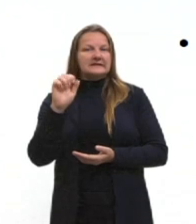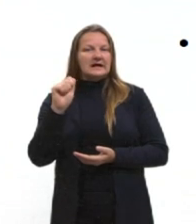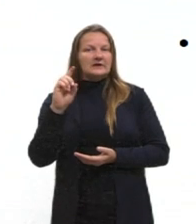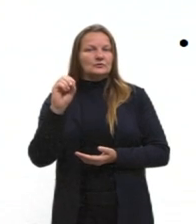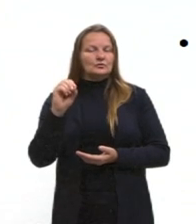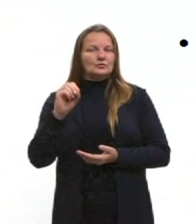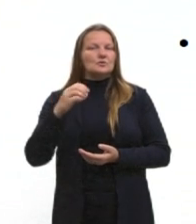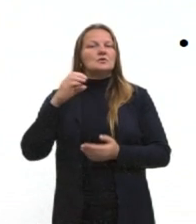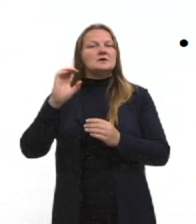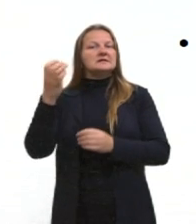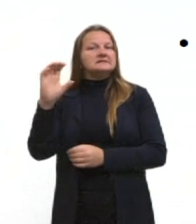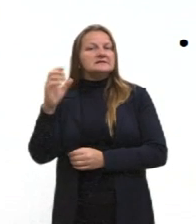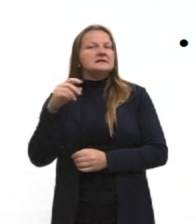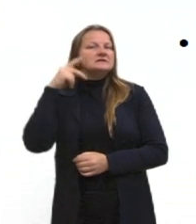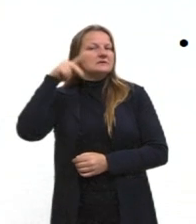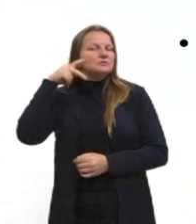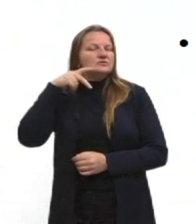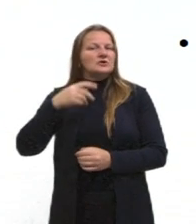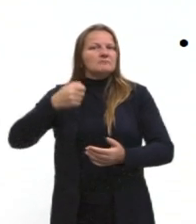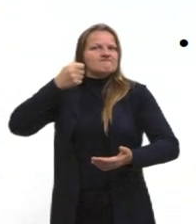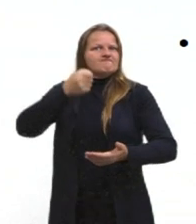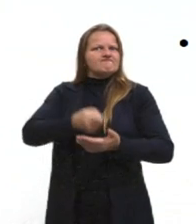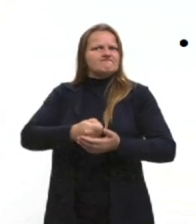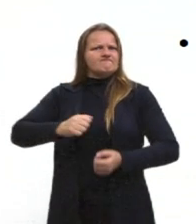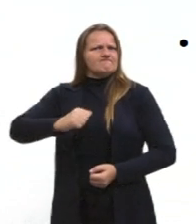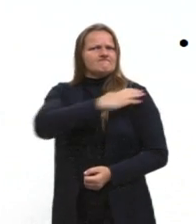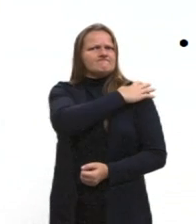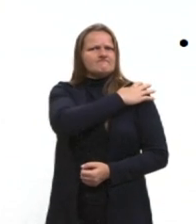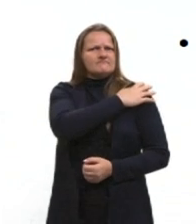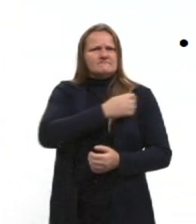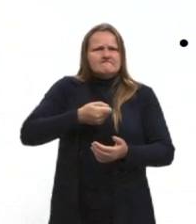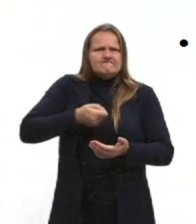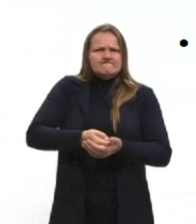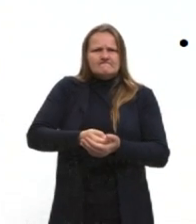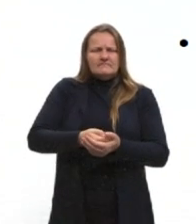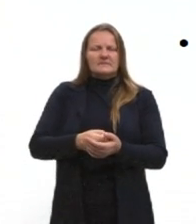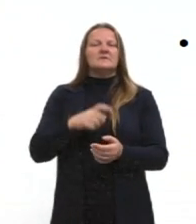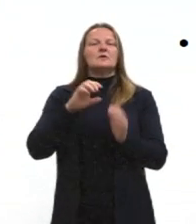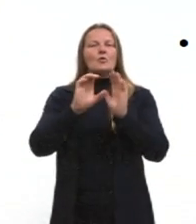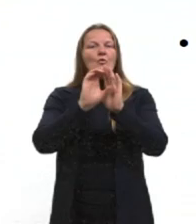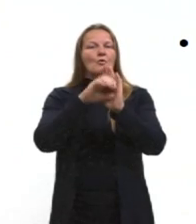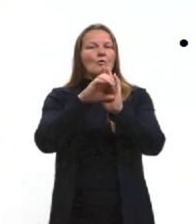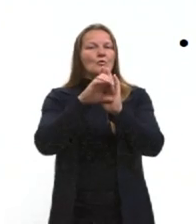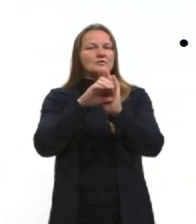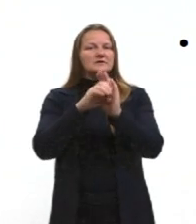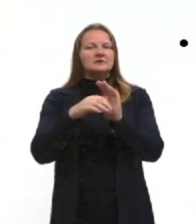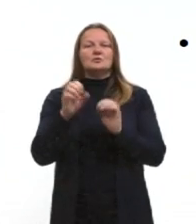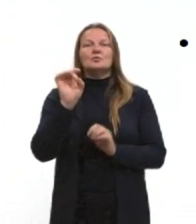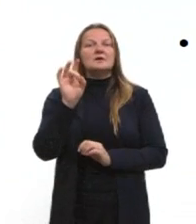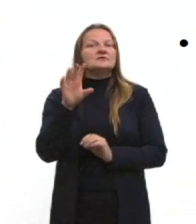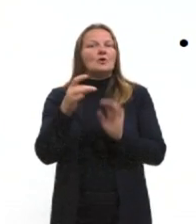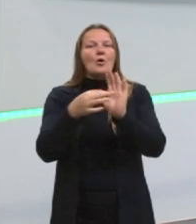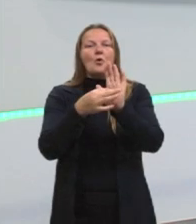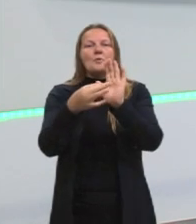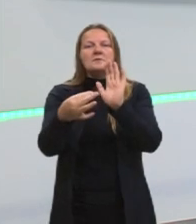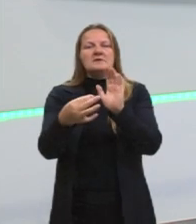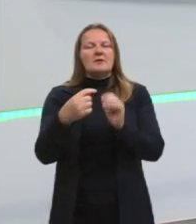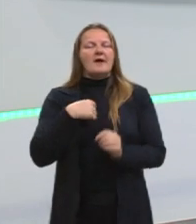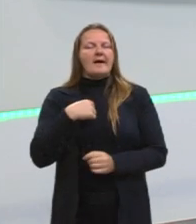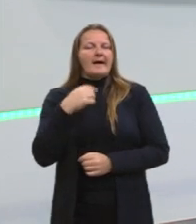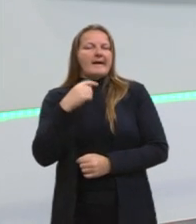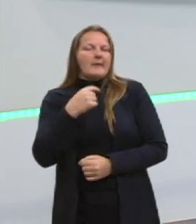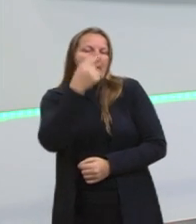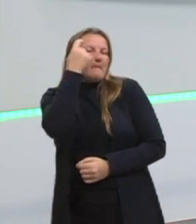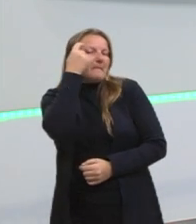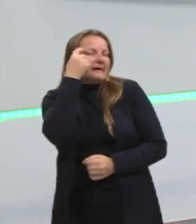ciência política. Ditadura também é um conceito. Então, não é uma questão de opinião. Eu não posso pegar e